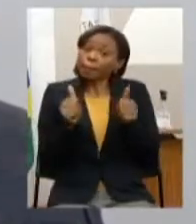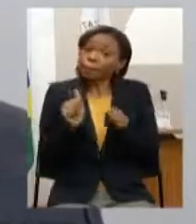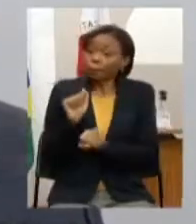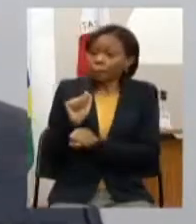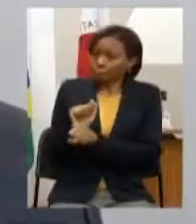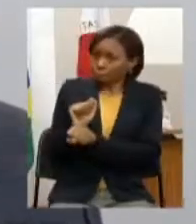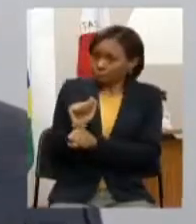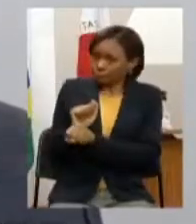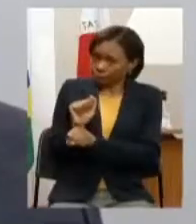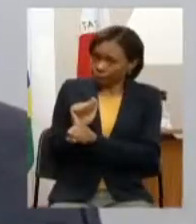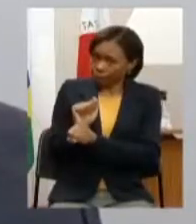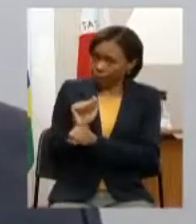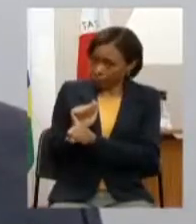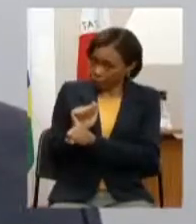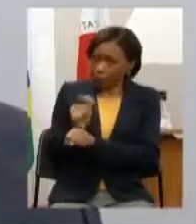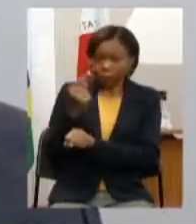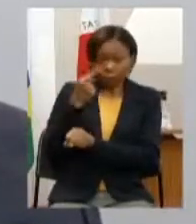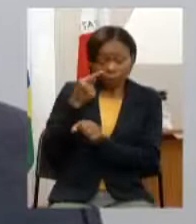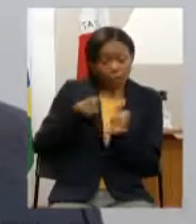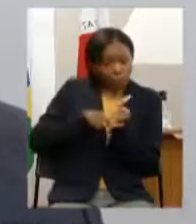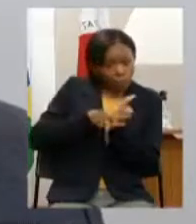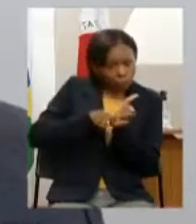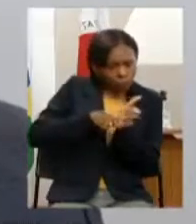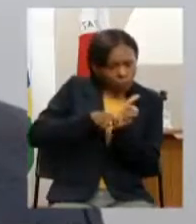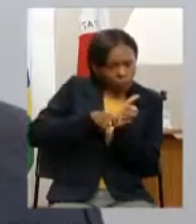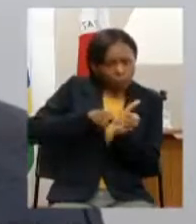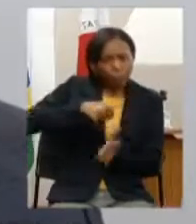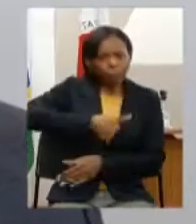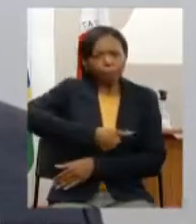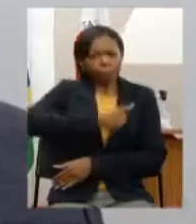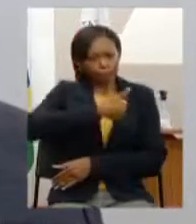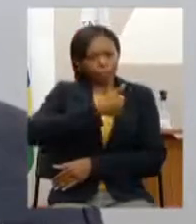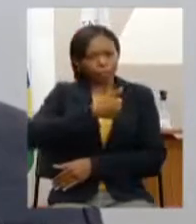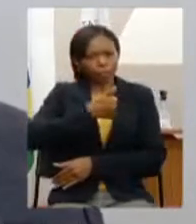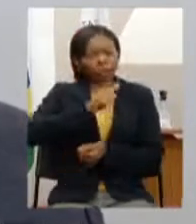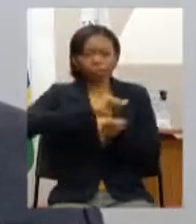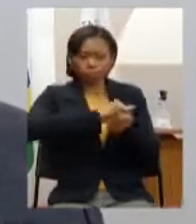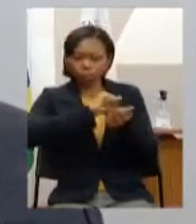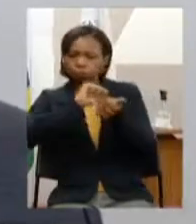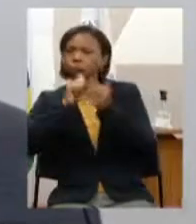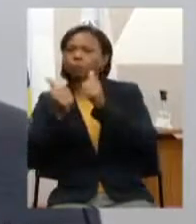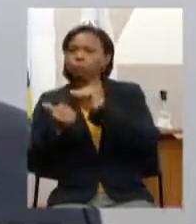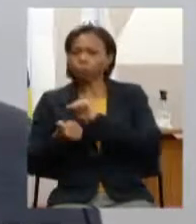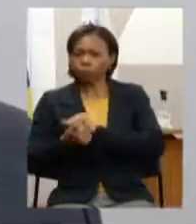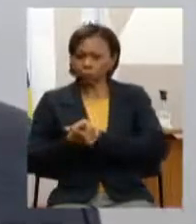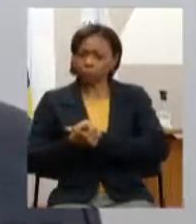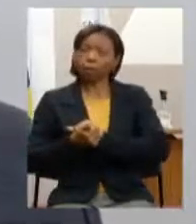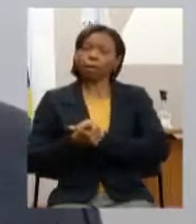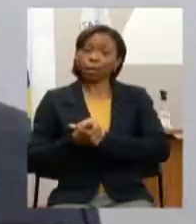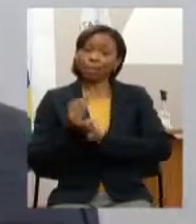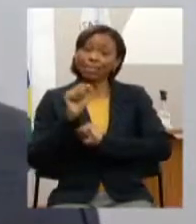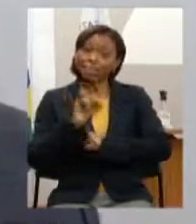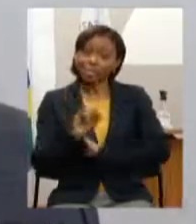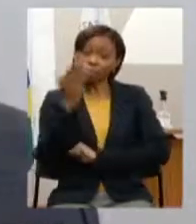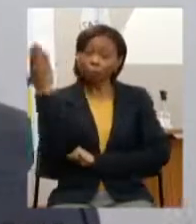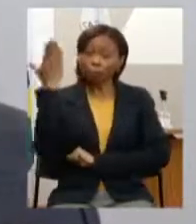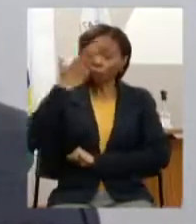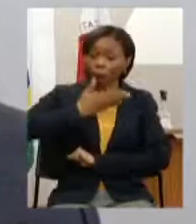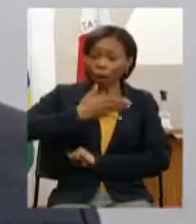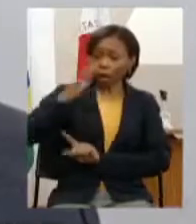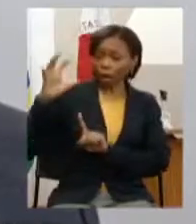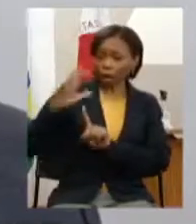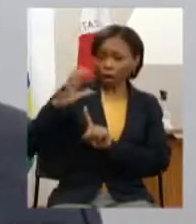consequências possam ser melhor analisadas possibilitando adequações no caso de comprovação desses efeitos